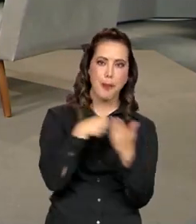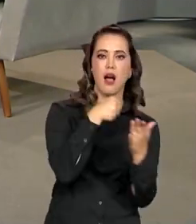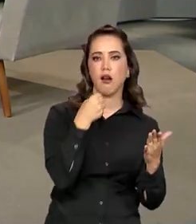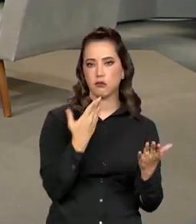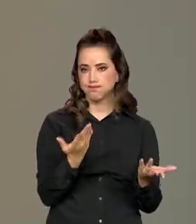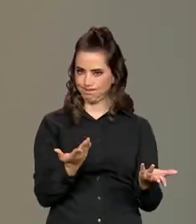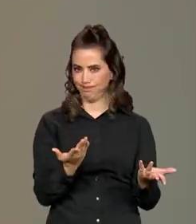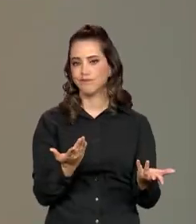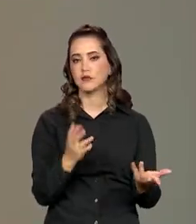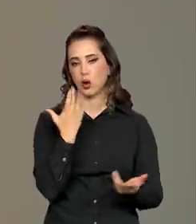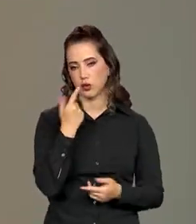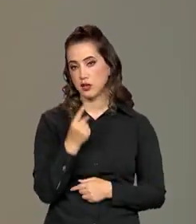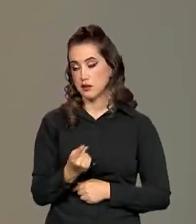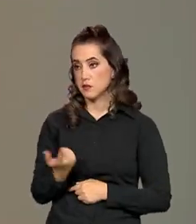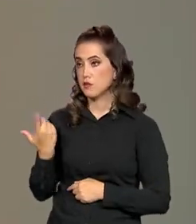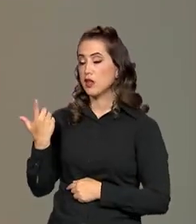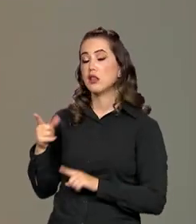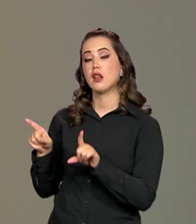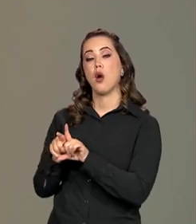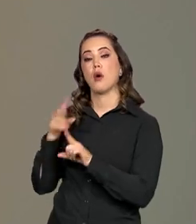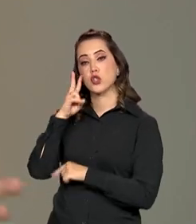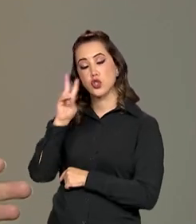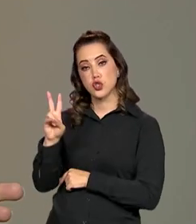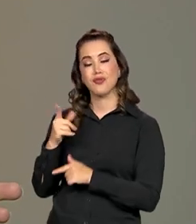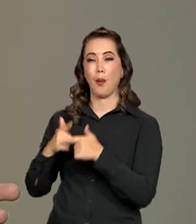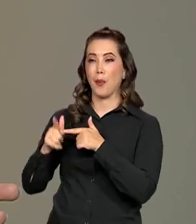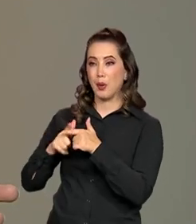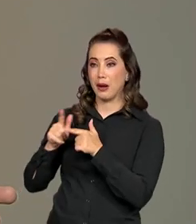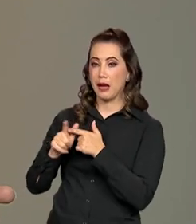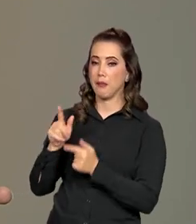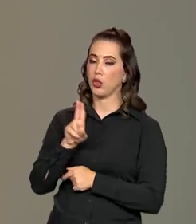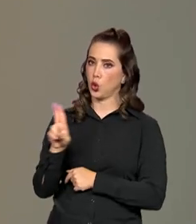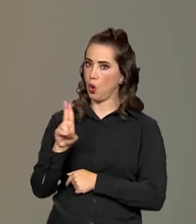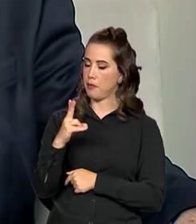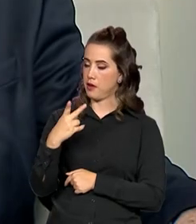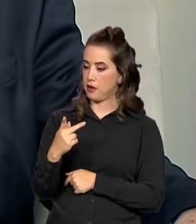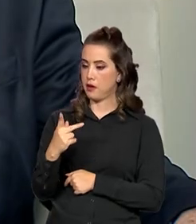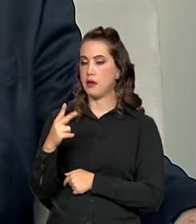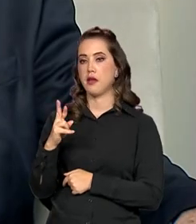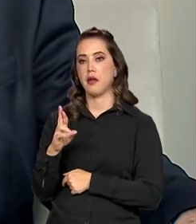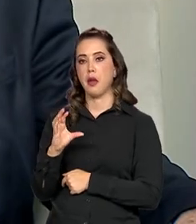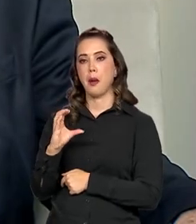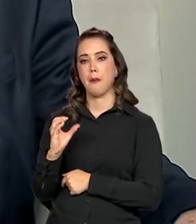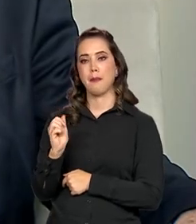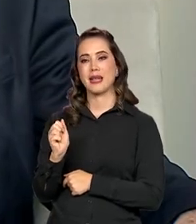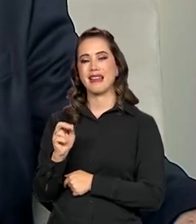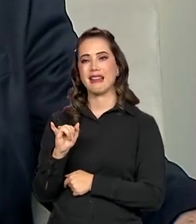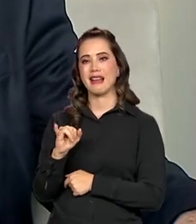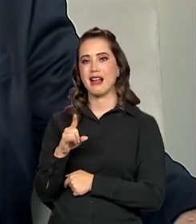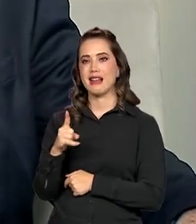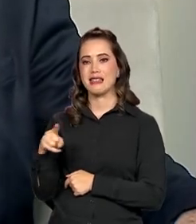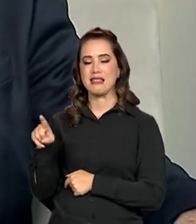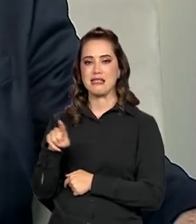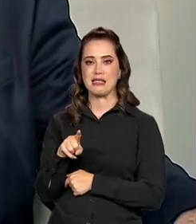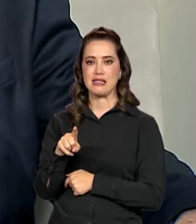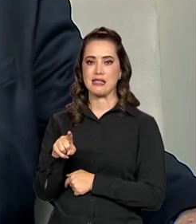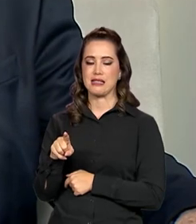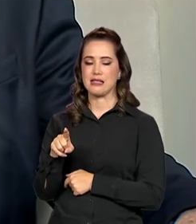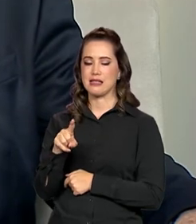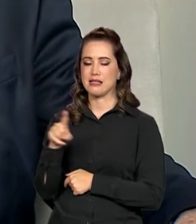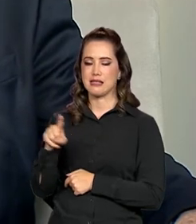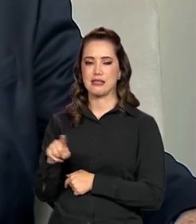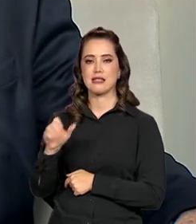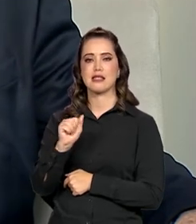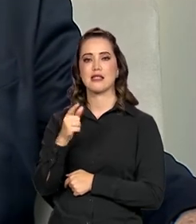precarização do mercado de trabalho e da mão de obra. O senhor acha que isso ocorreu? Ocorreu em escala gigantesca.